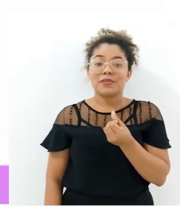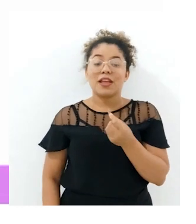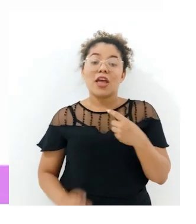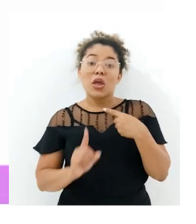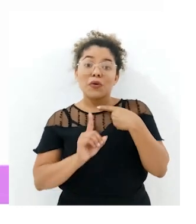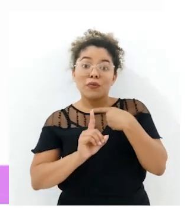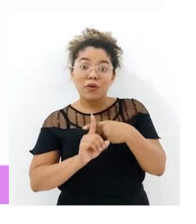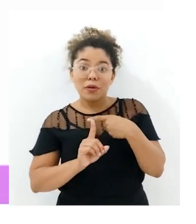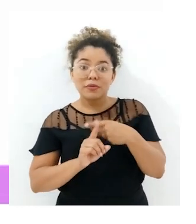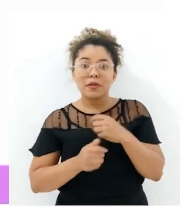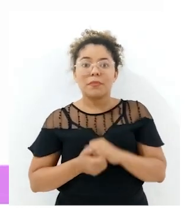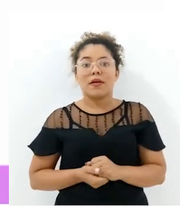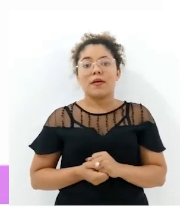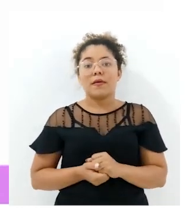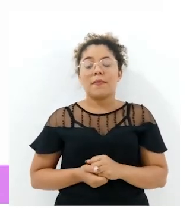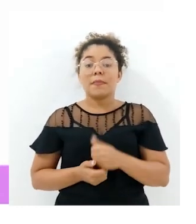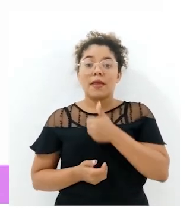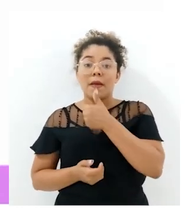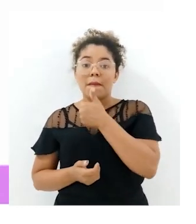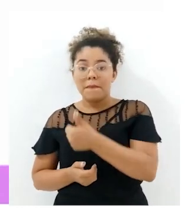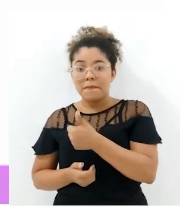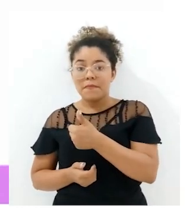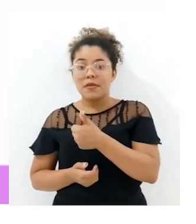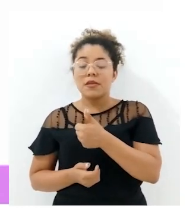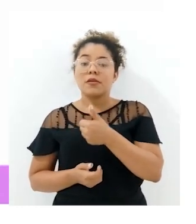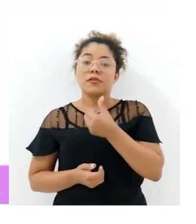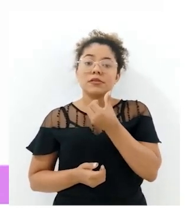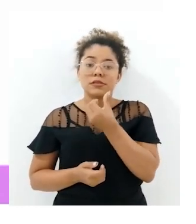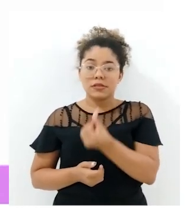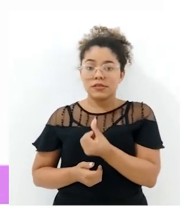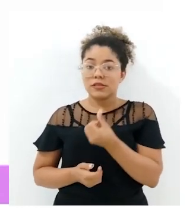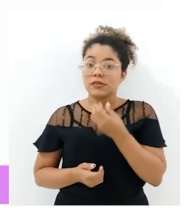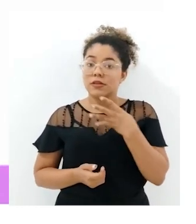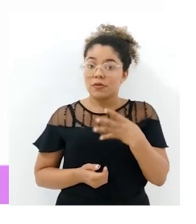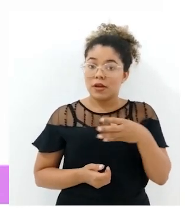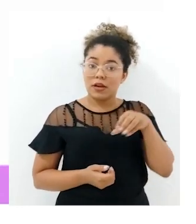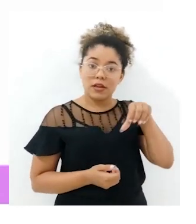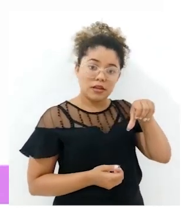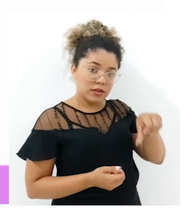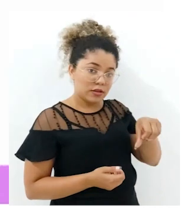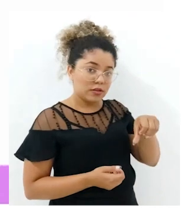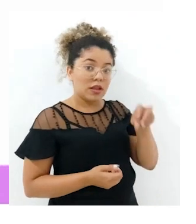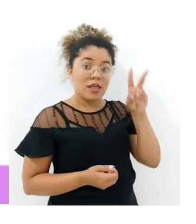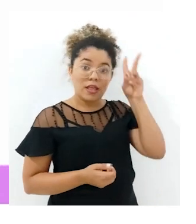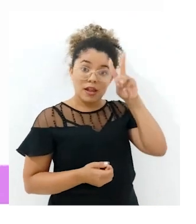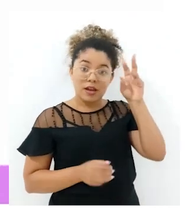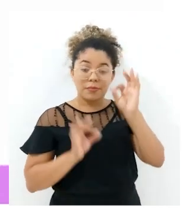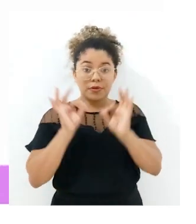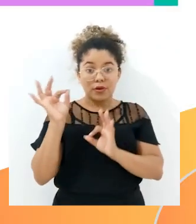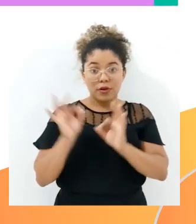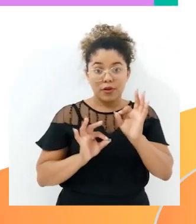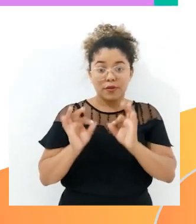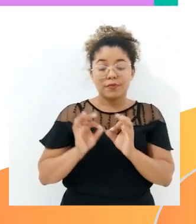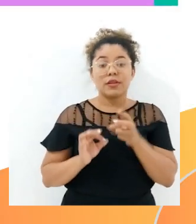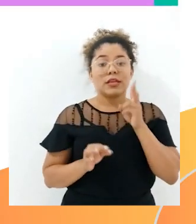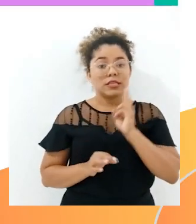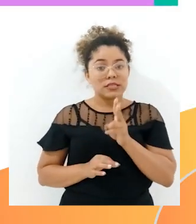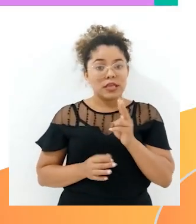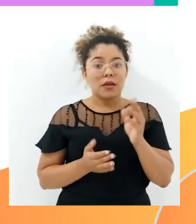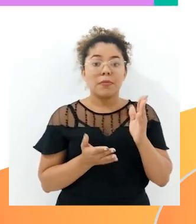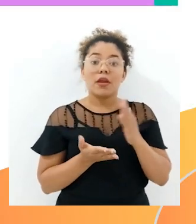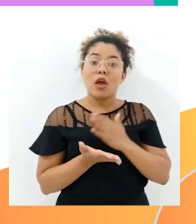somar com 1.649. Então, lembrando que na hora de armar essa conta, nós vamos